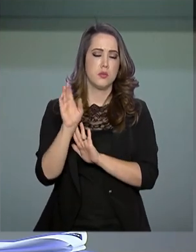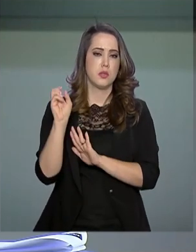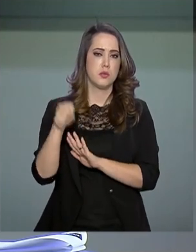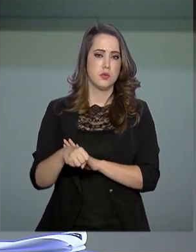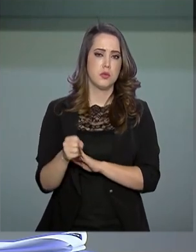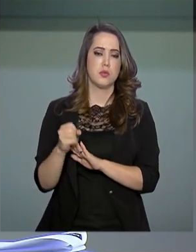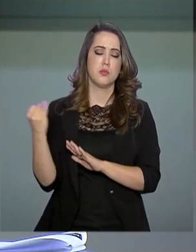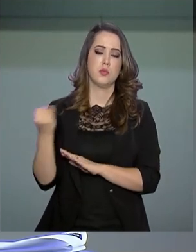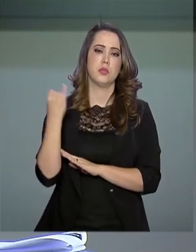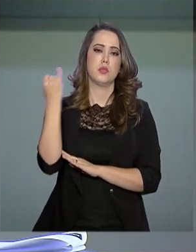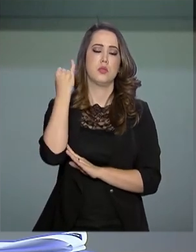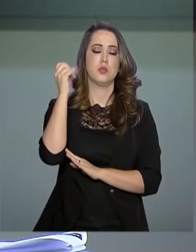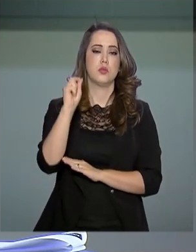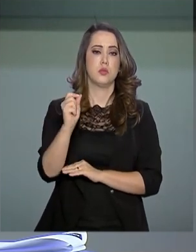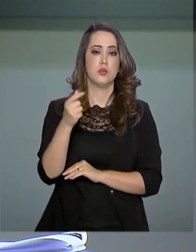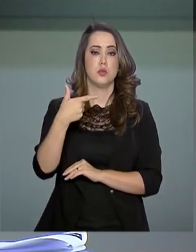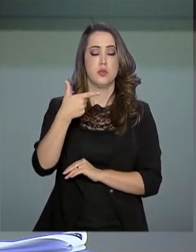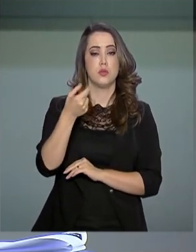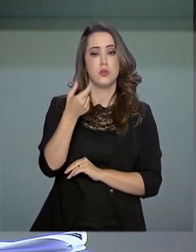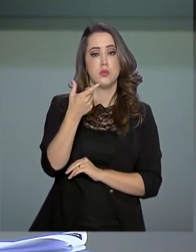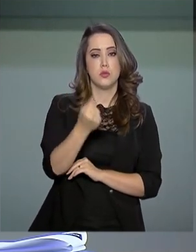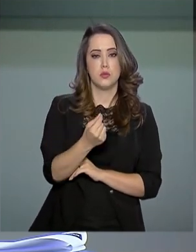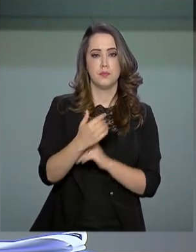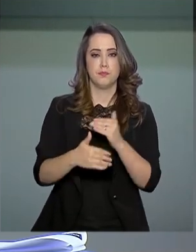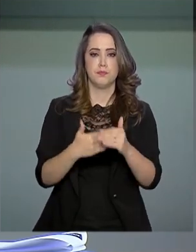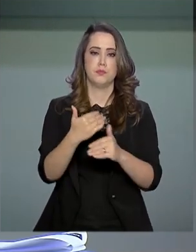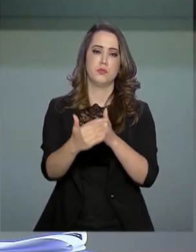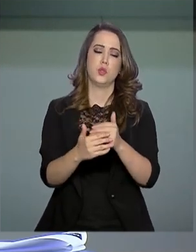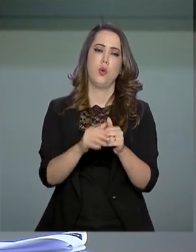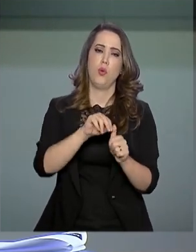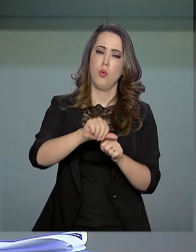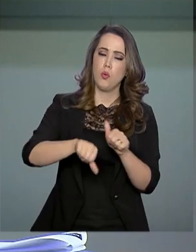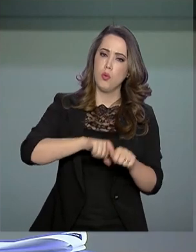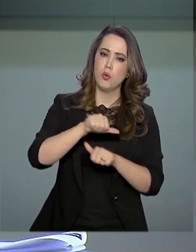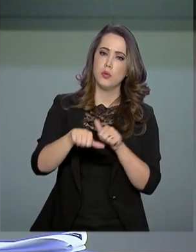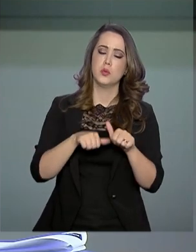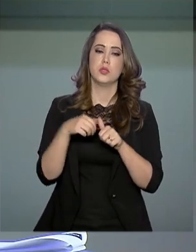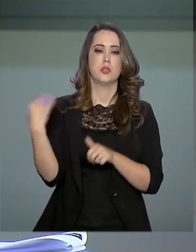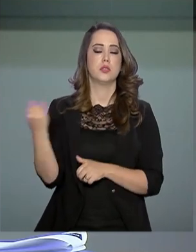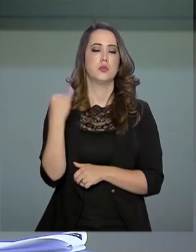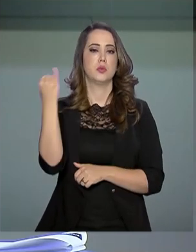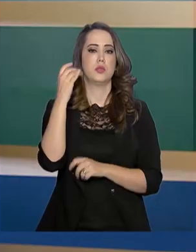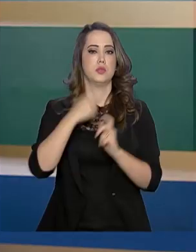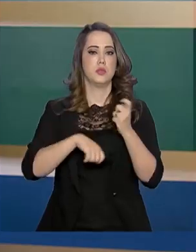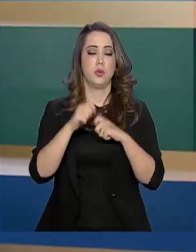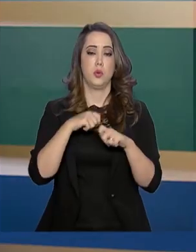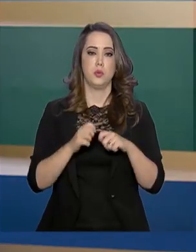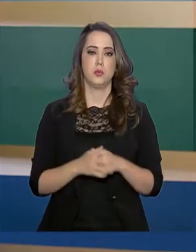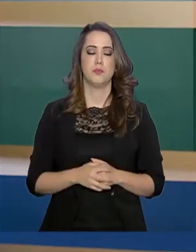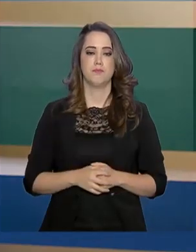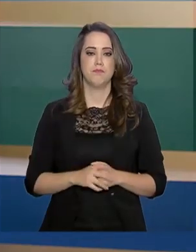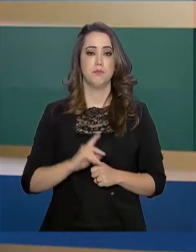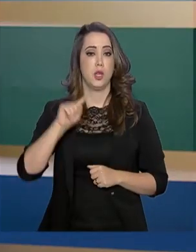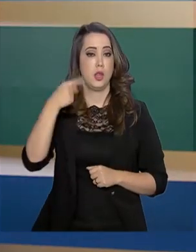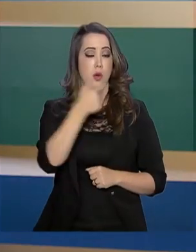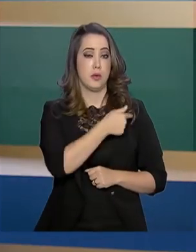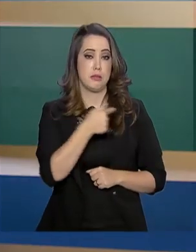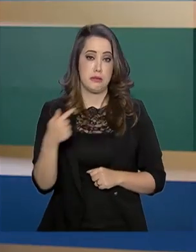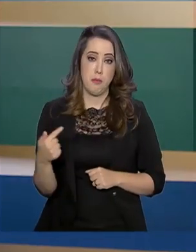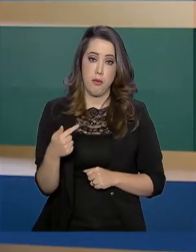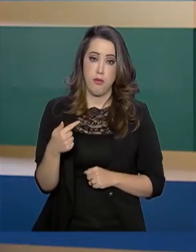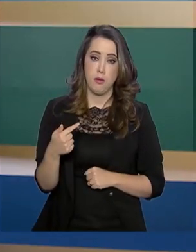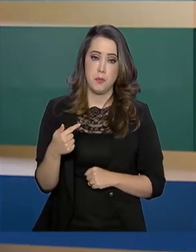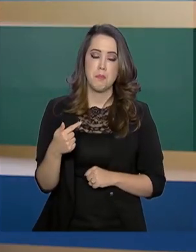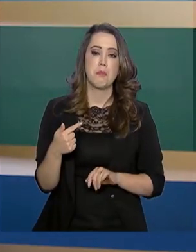crescimento substancial em 2020 em diante, com mudanças estruturais na economia. E na semana que vem